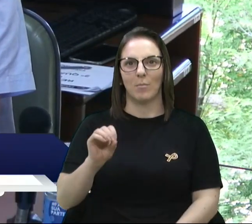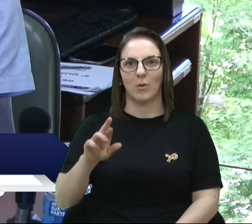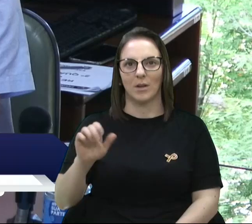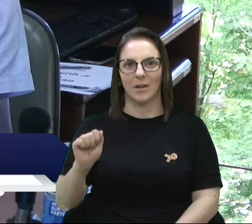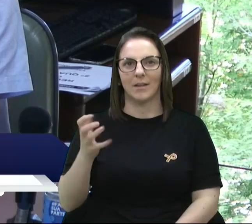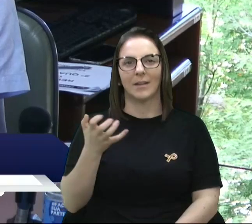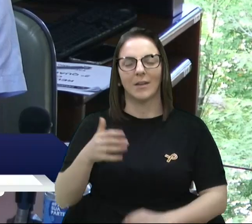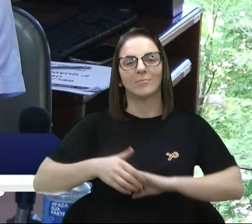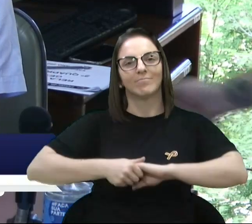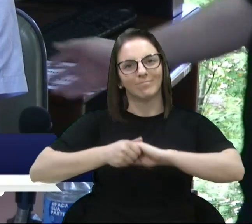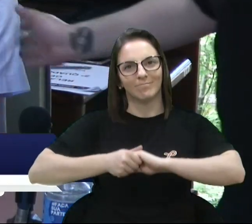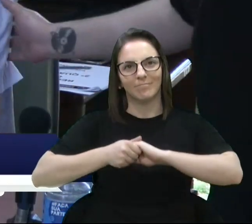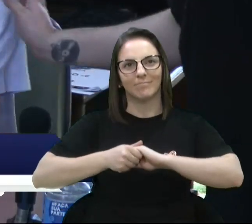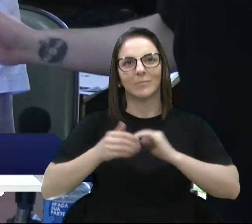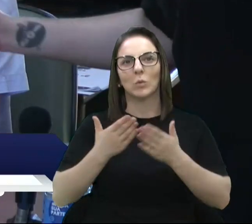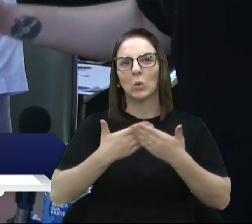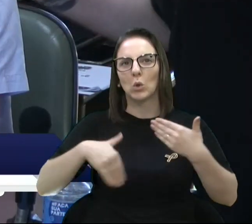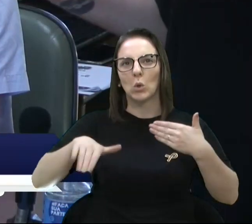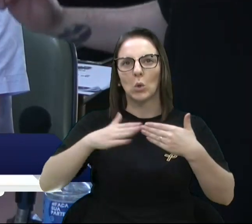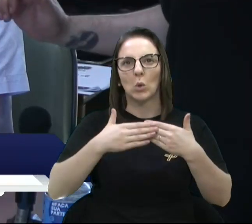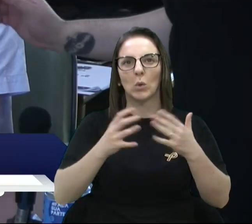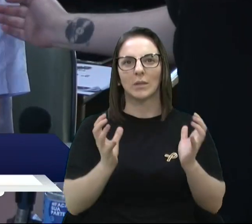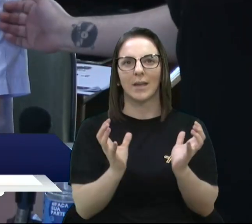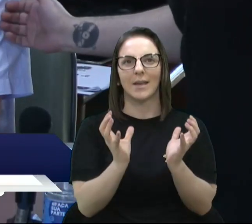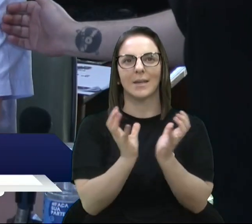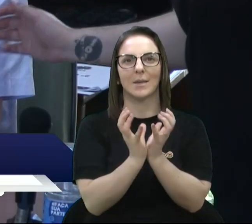cumprimentar toda a nossa equipe da saúde.